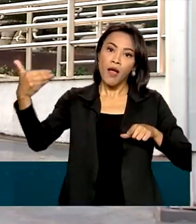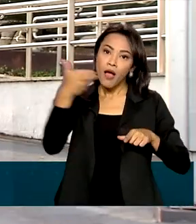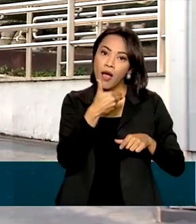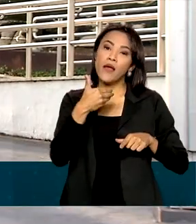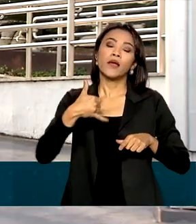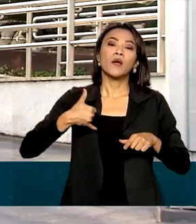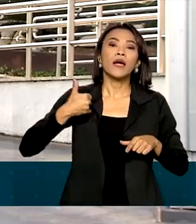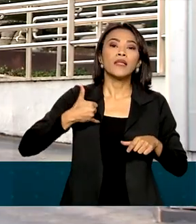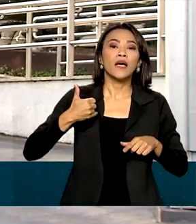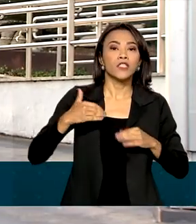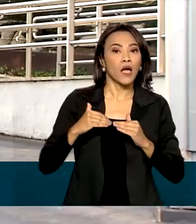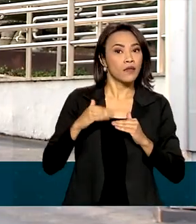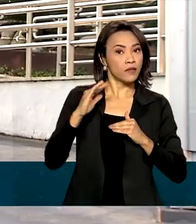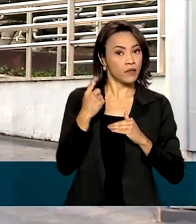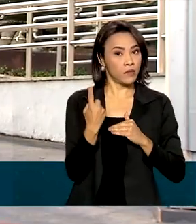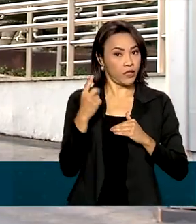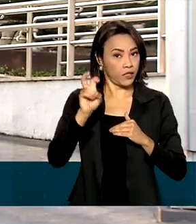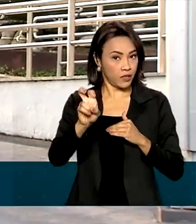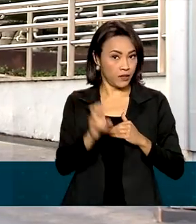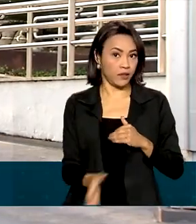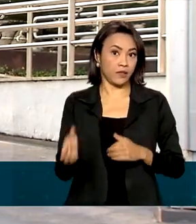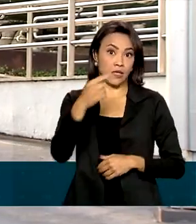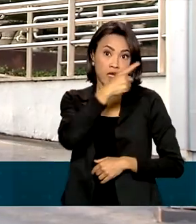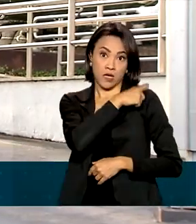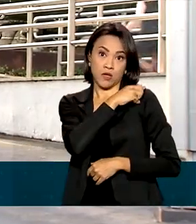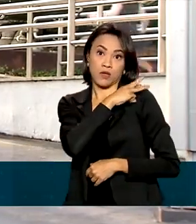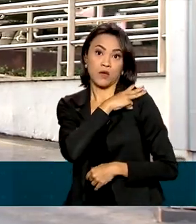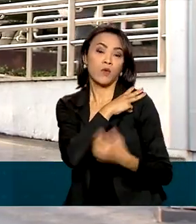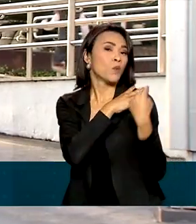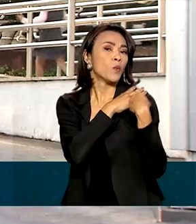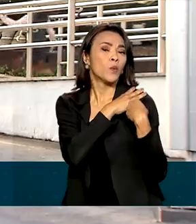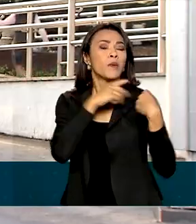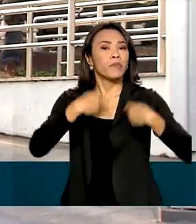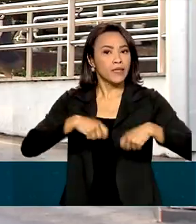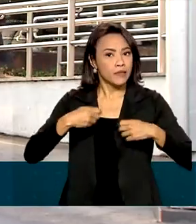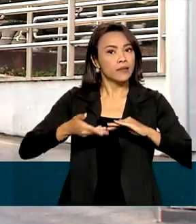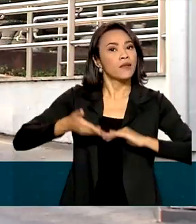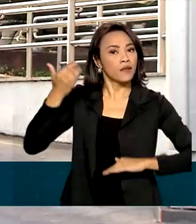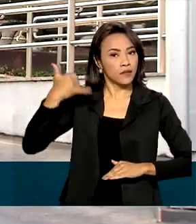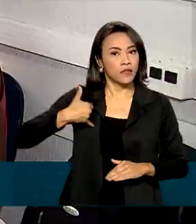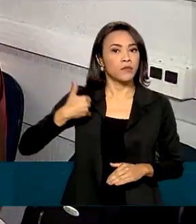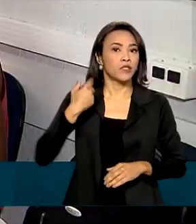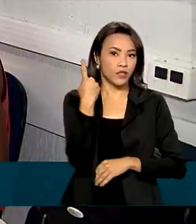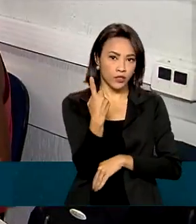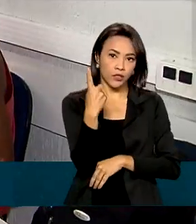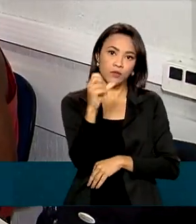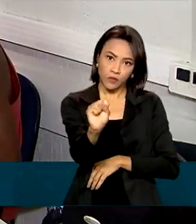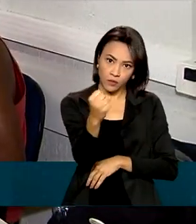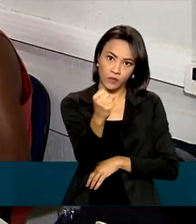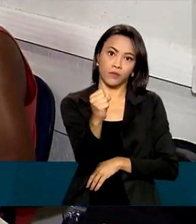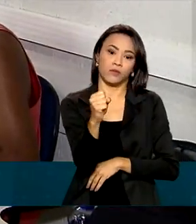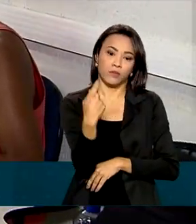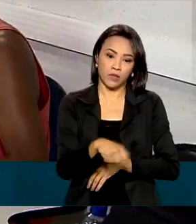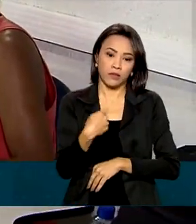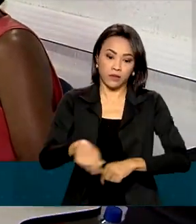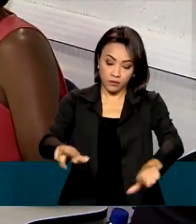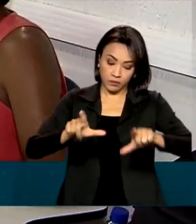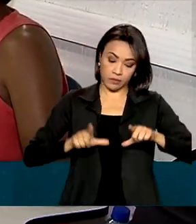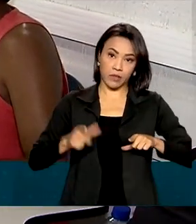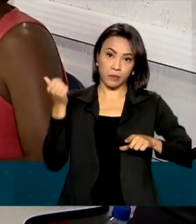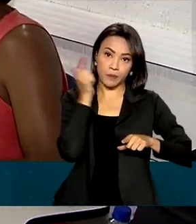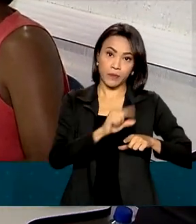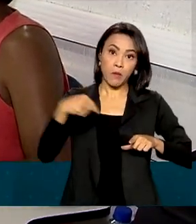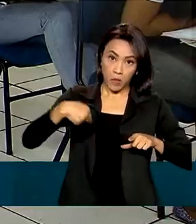acima de 15 anos. Para o ensino médio, é preciso ter mais de 18 anos. A certificação pode, inclusive,